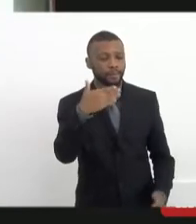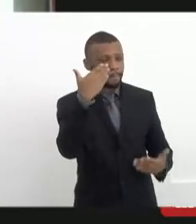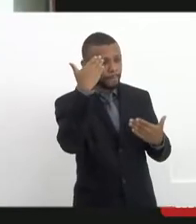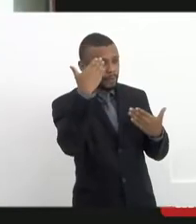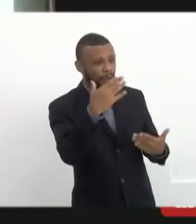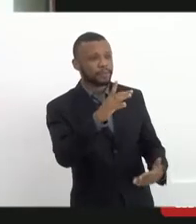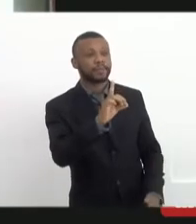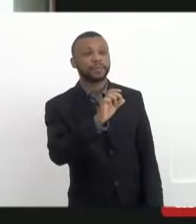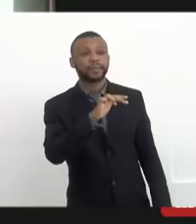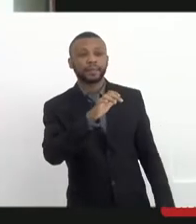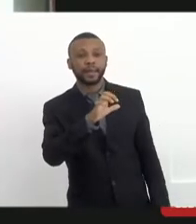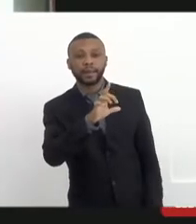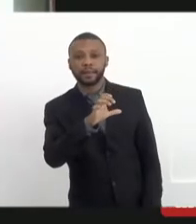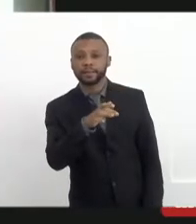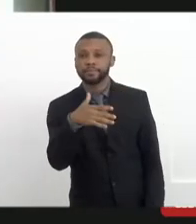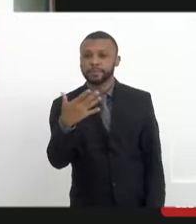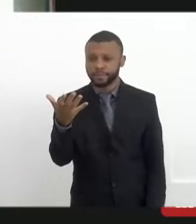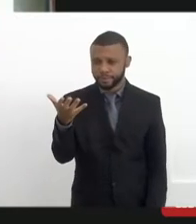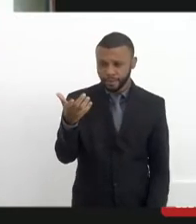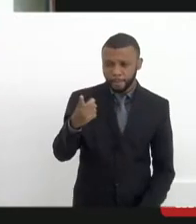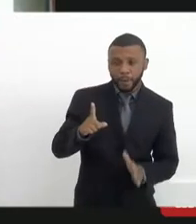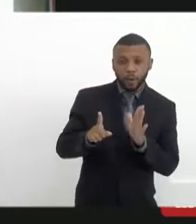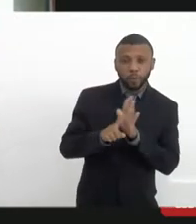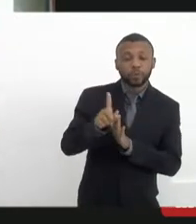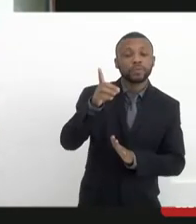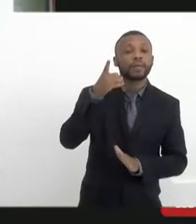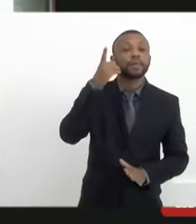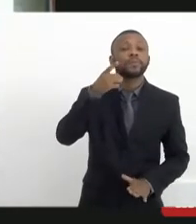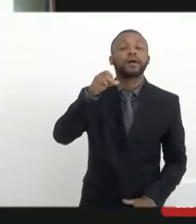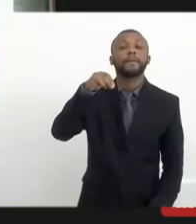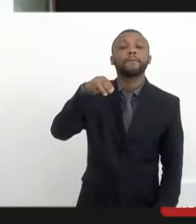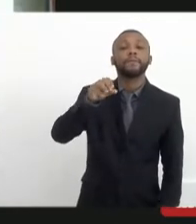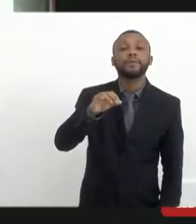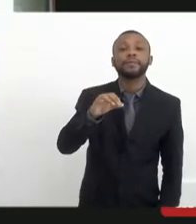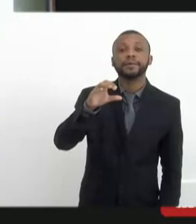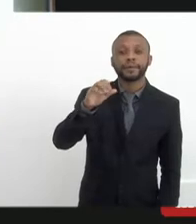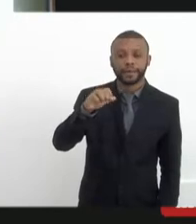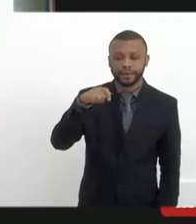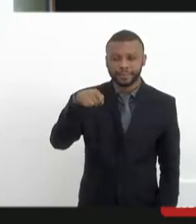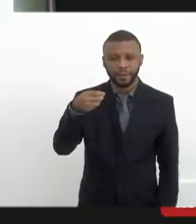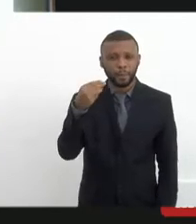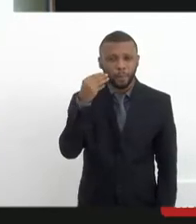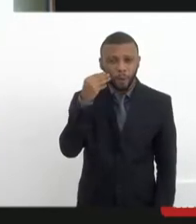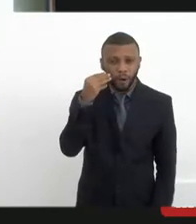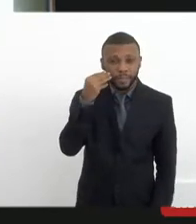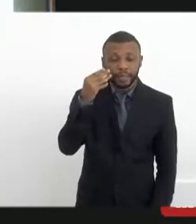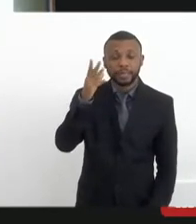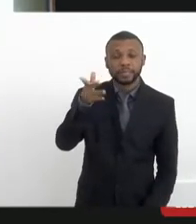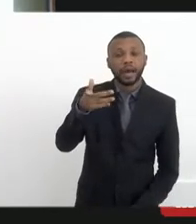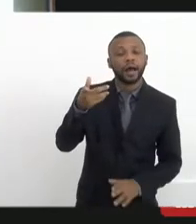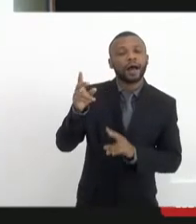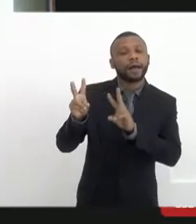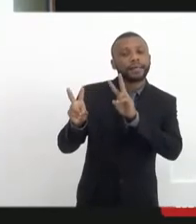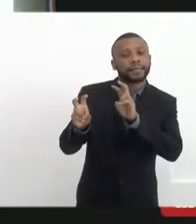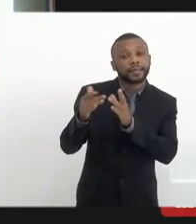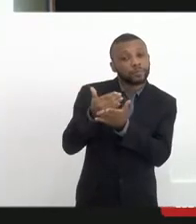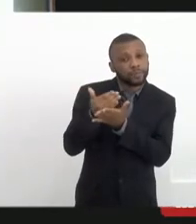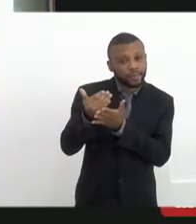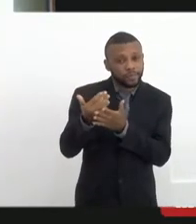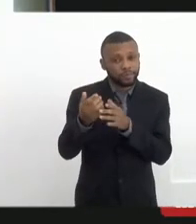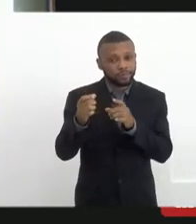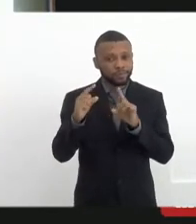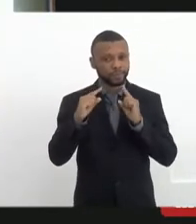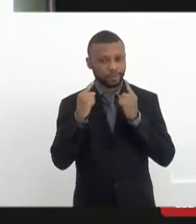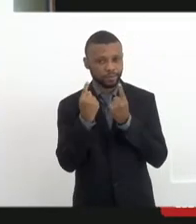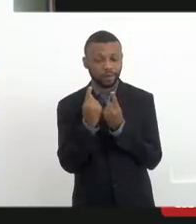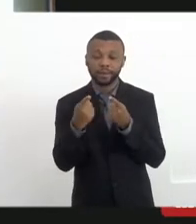Eu pergunto à deputada Mônica Francisco, que está conosco aqui, que eu já citei no início da audiência, inclusive, Mônica,